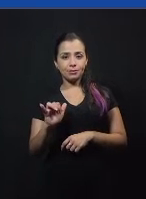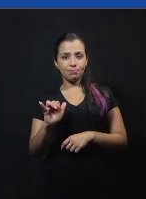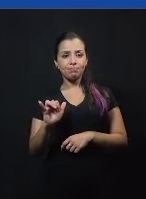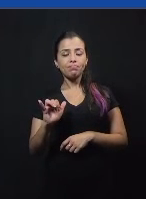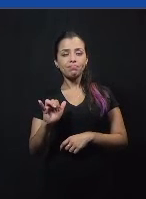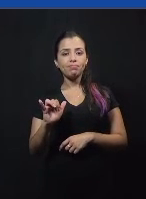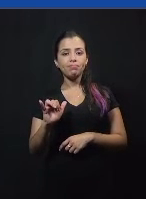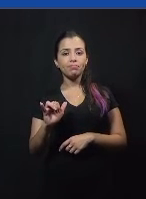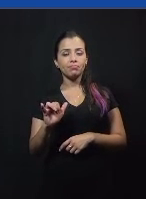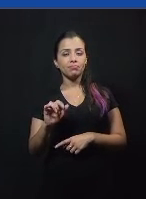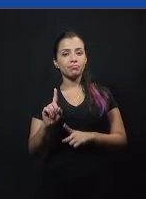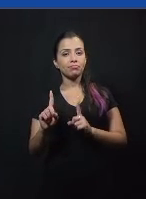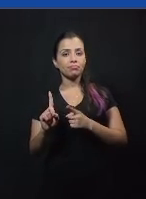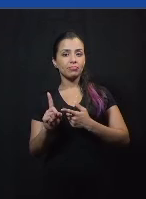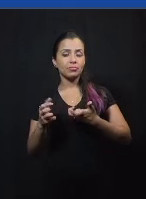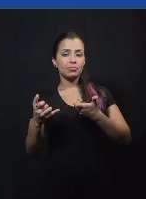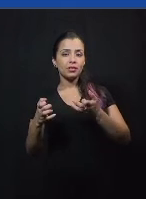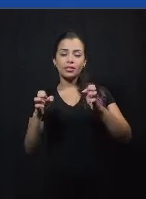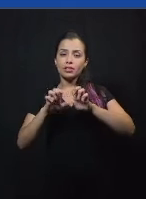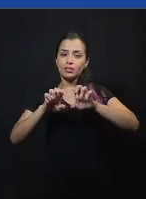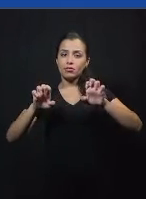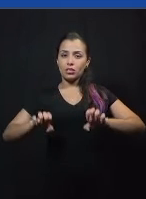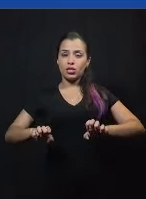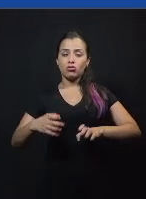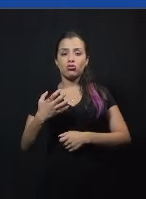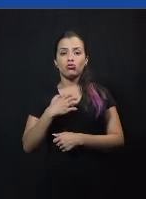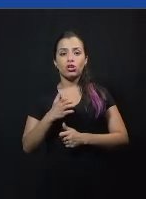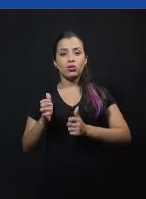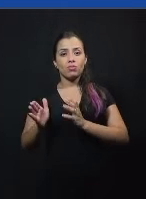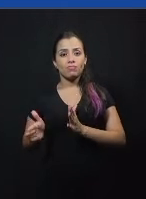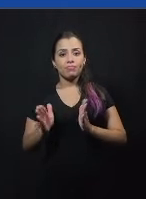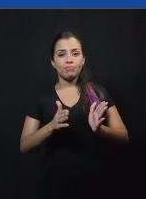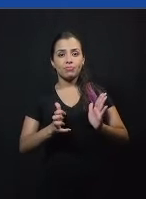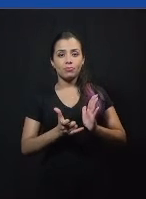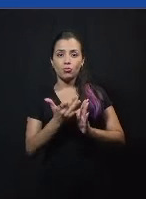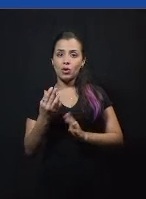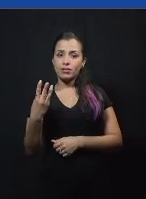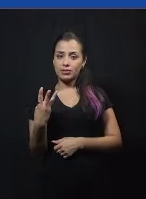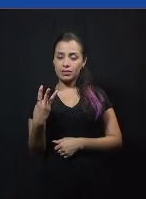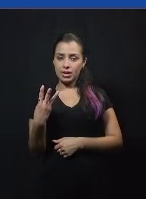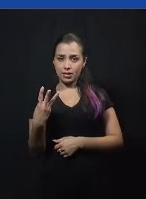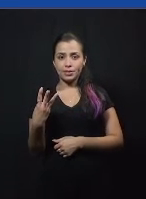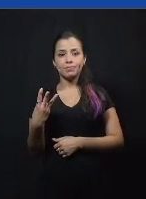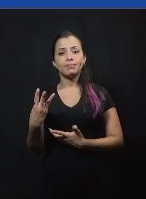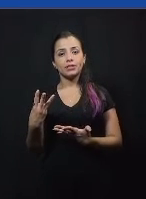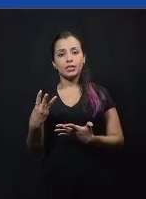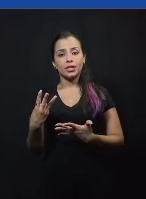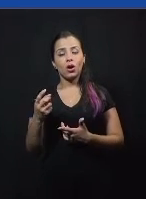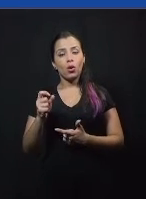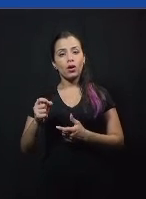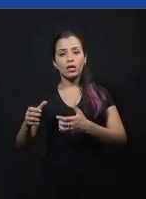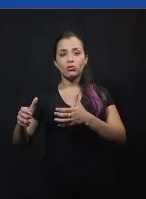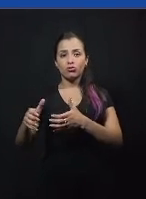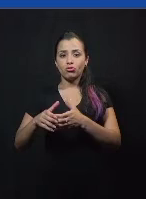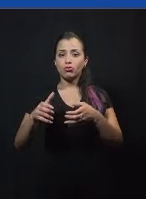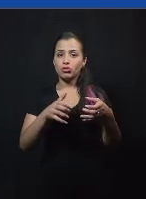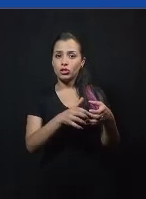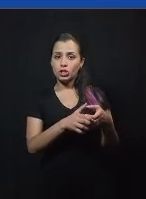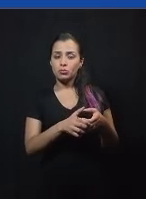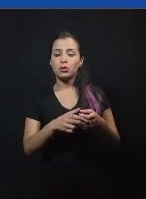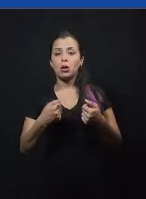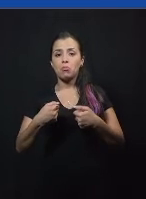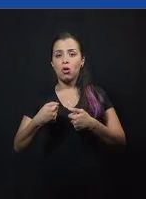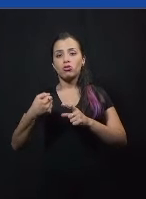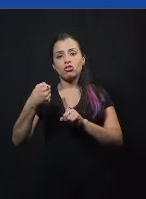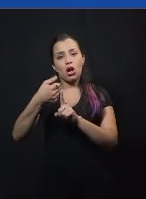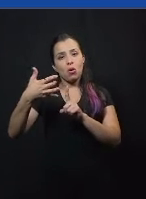Esse debate, ele está estruturado em três etapas, tá? Primeiro, cada time de defesa e de oposição vai ter a oportunidade de construir o seu argumento.